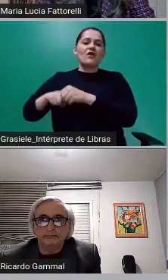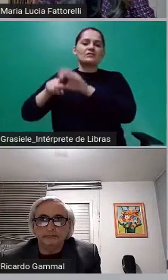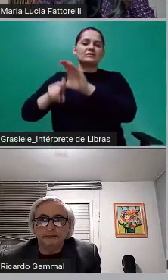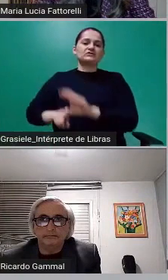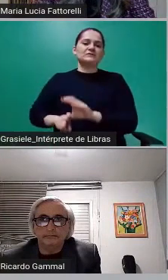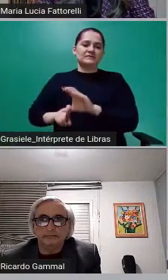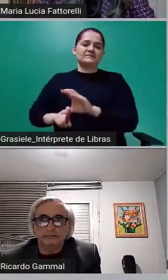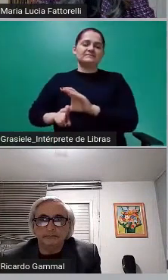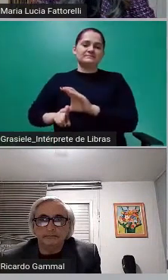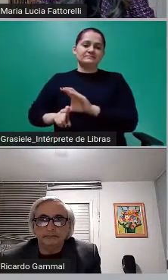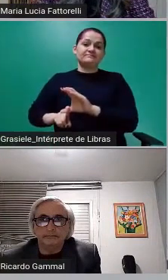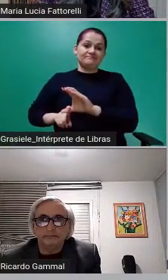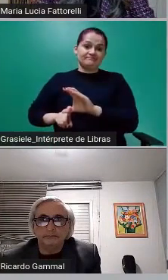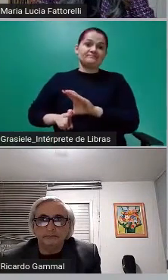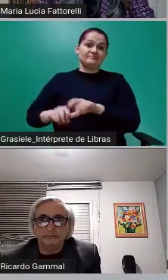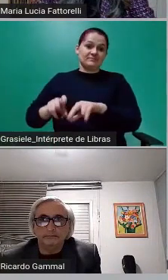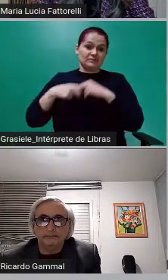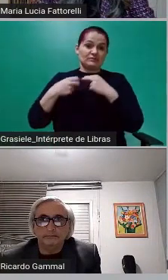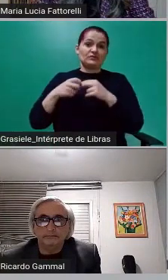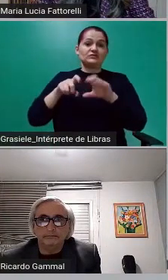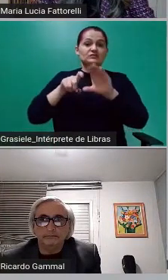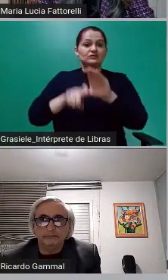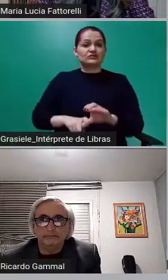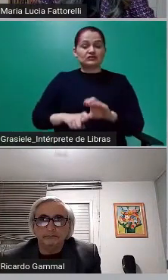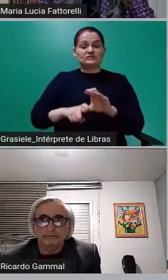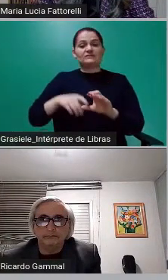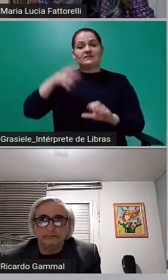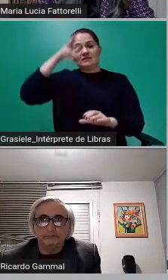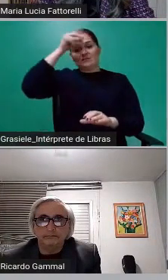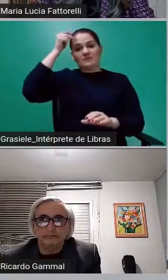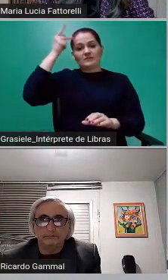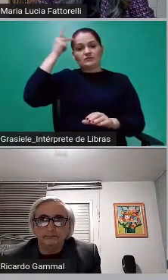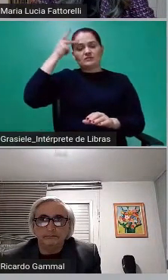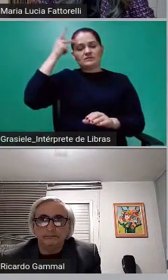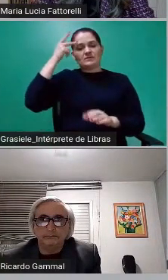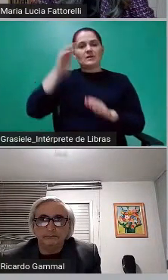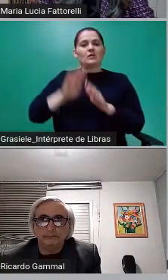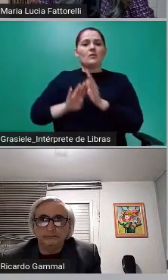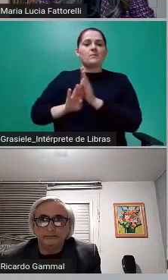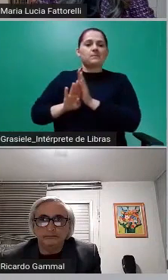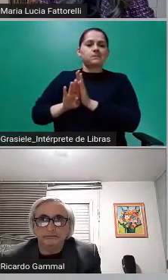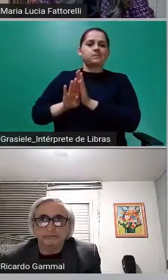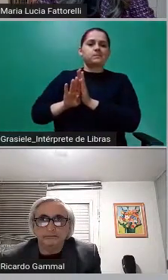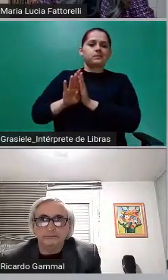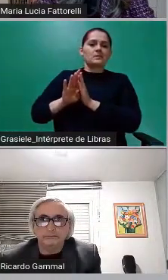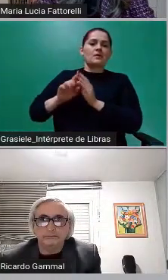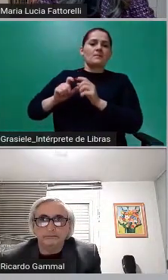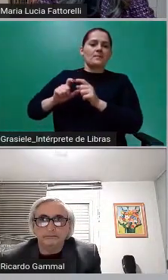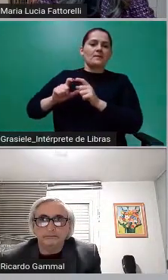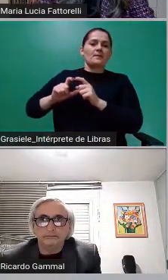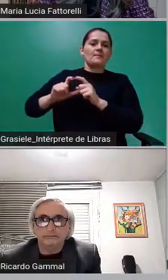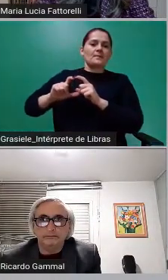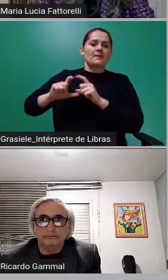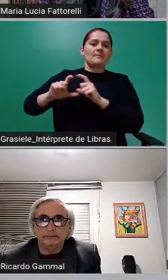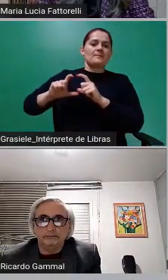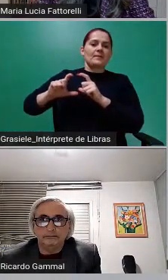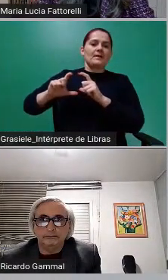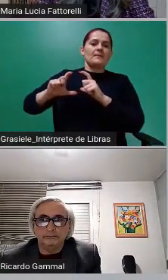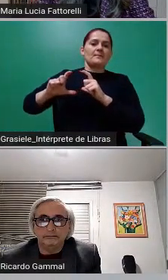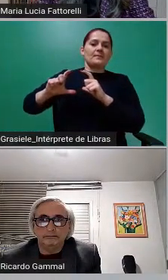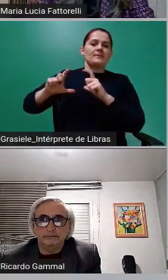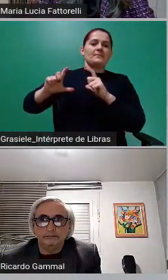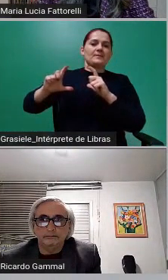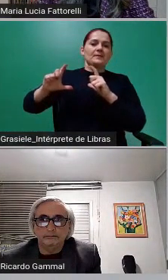assim a dívida do município de São Paulo só ia crescendo, crescendo, crescendo, embora fôssemos pagando